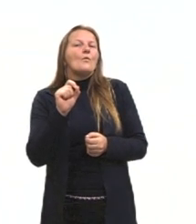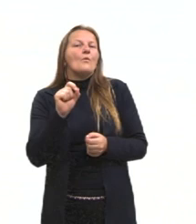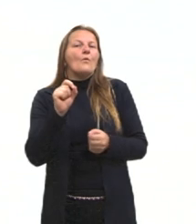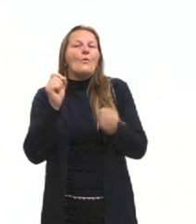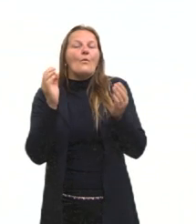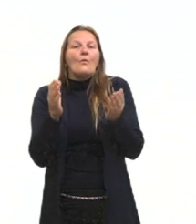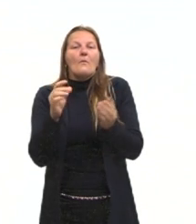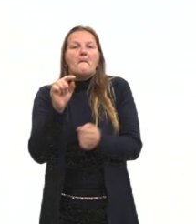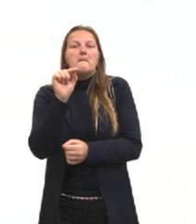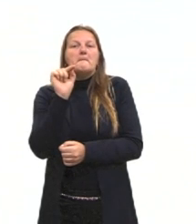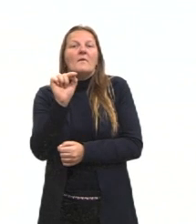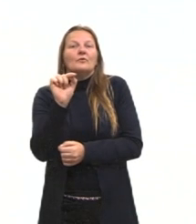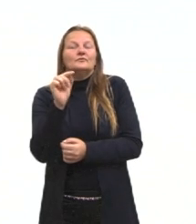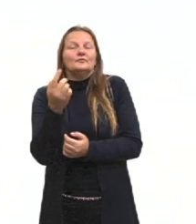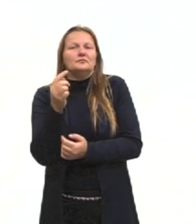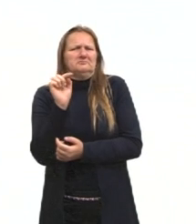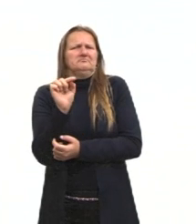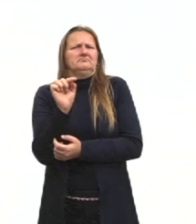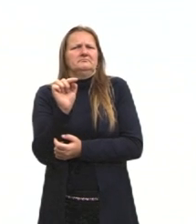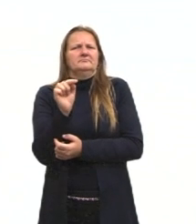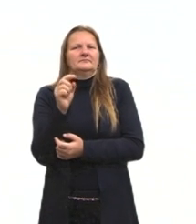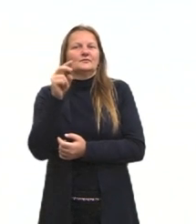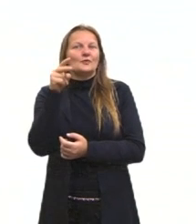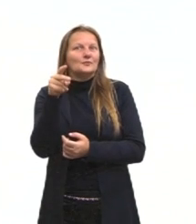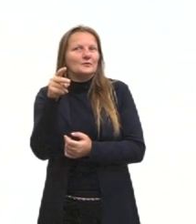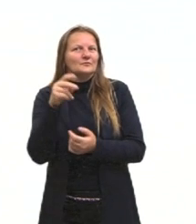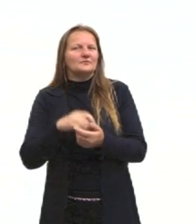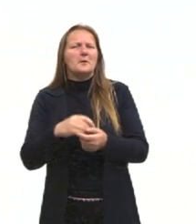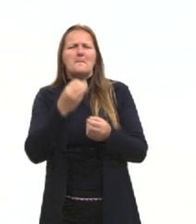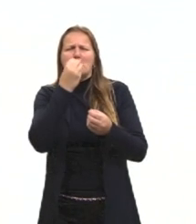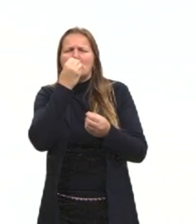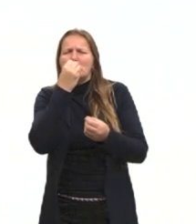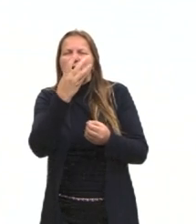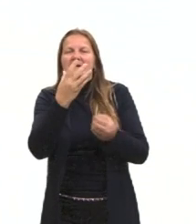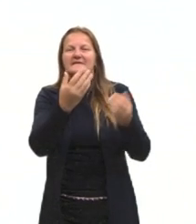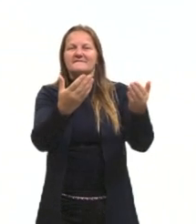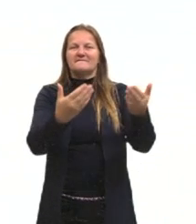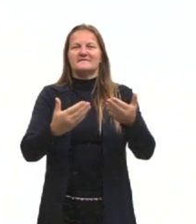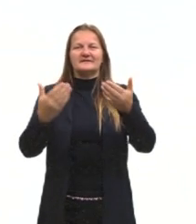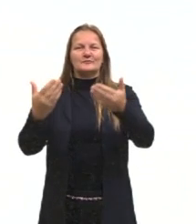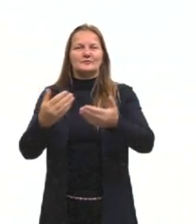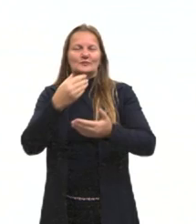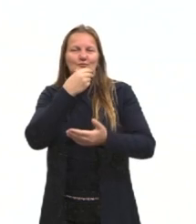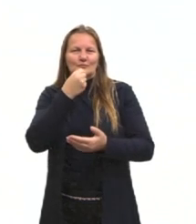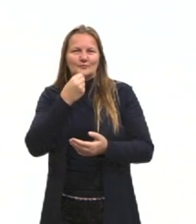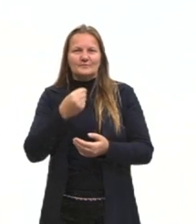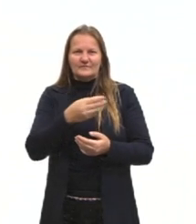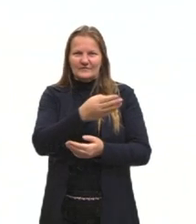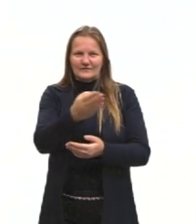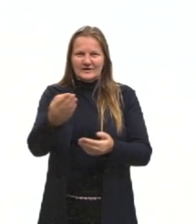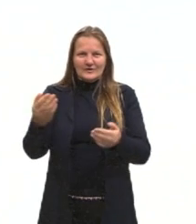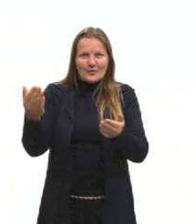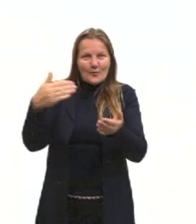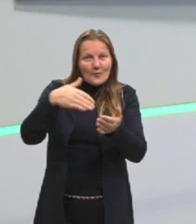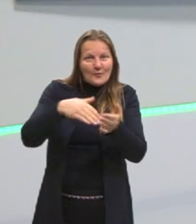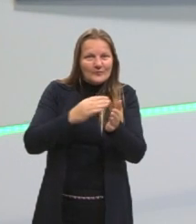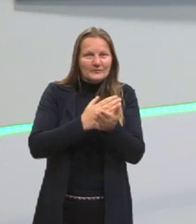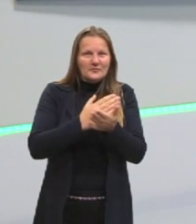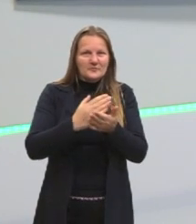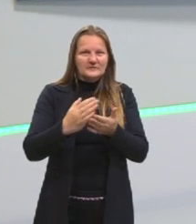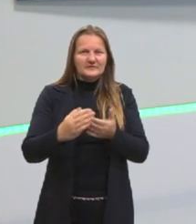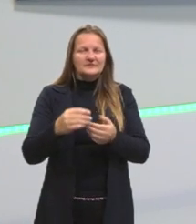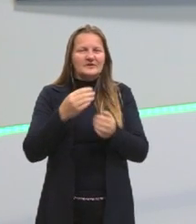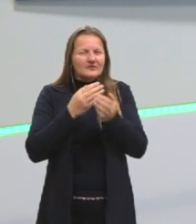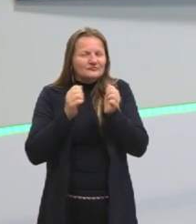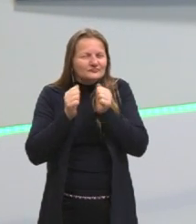redação? Então, seja muito bem-vindo, seja muito bem-vinda, se tu está aparecendo por aqui agora, se tu já acompanha as